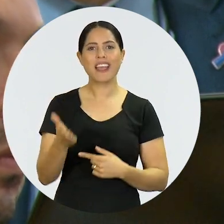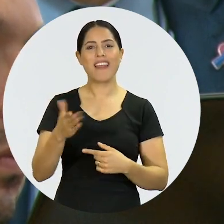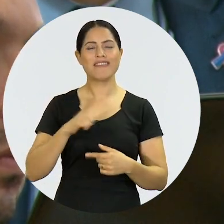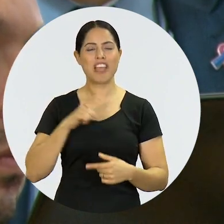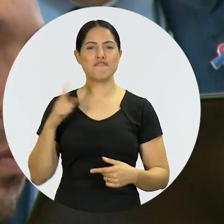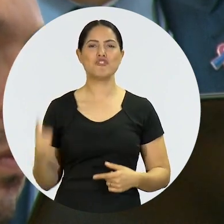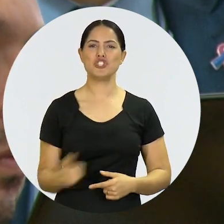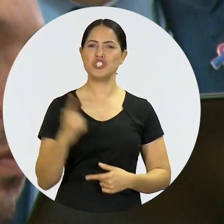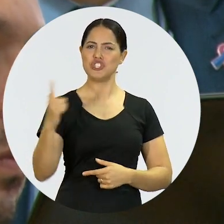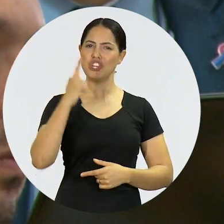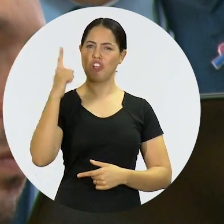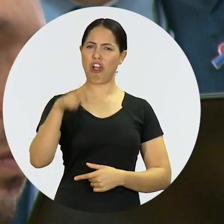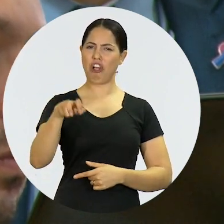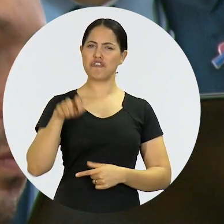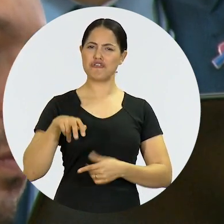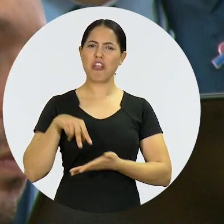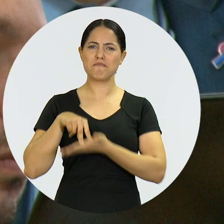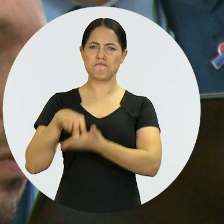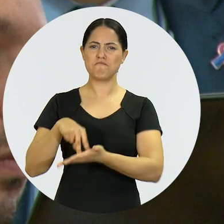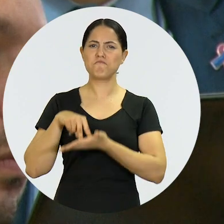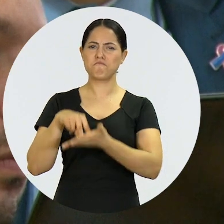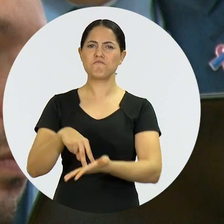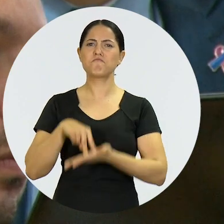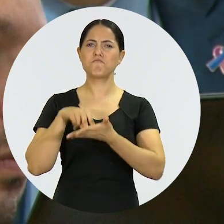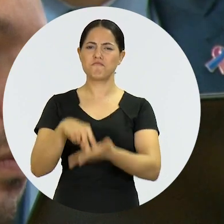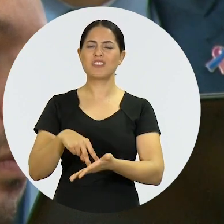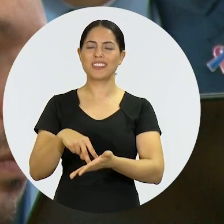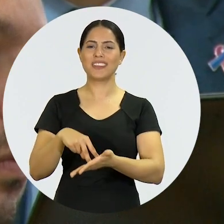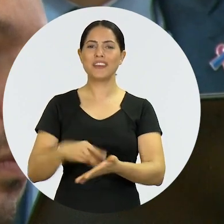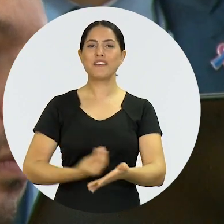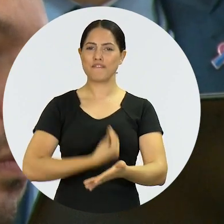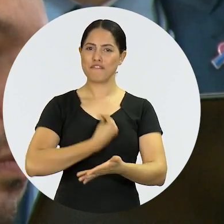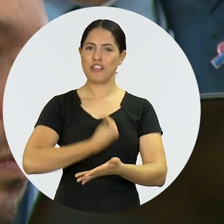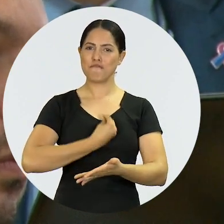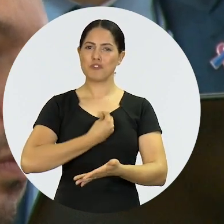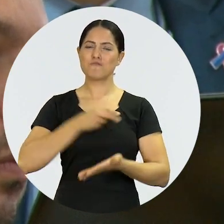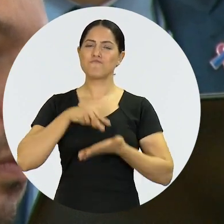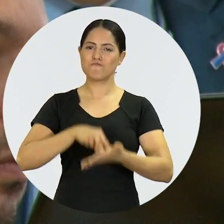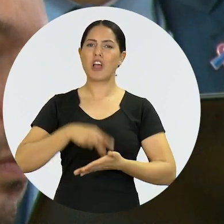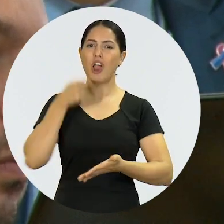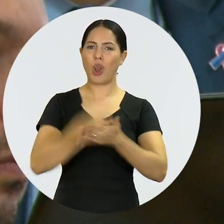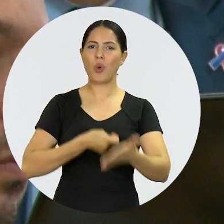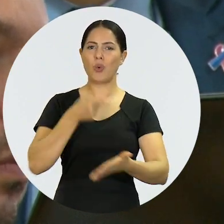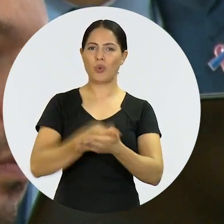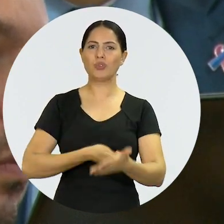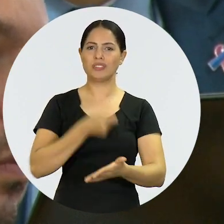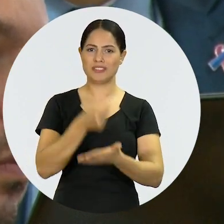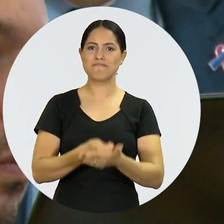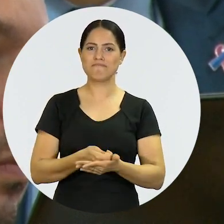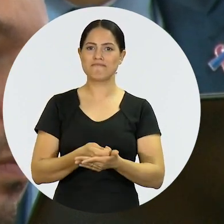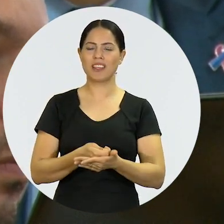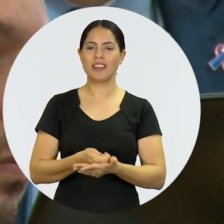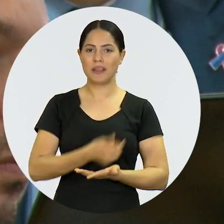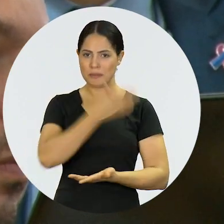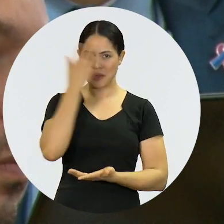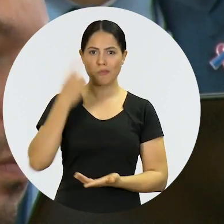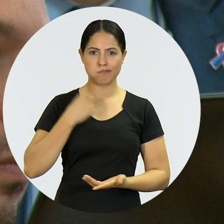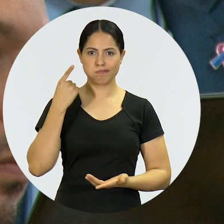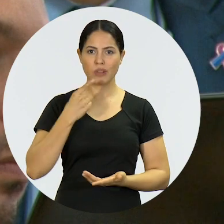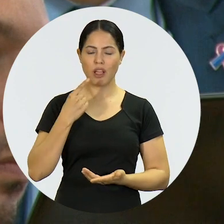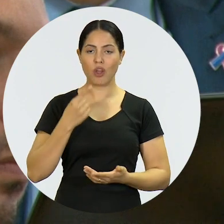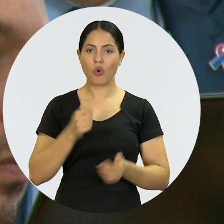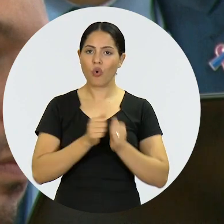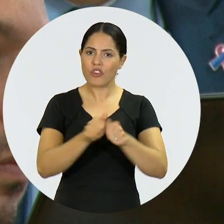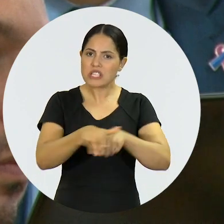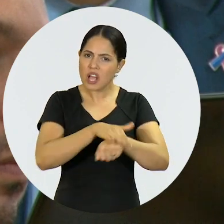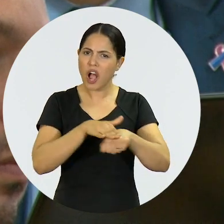dentro do Parlamento, foi um gigante que sempre esteve a manter viva esta luta também perante